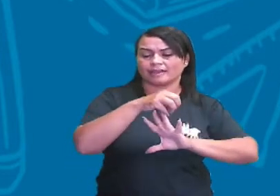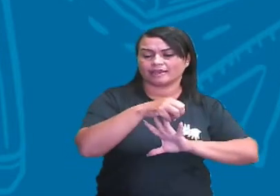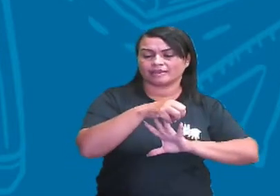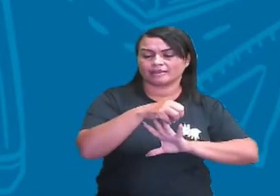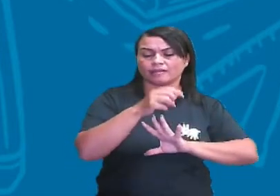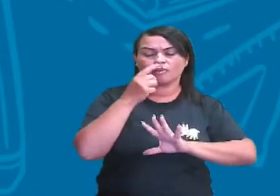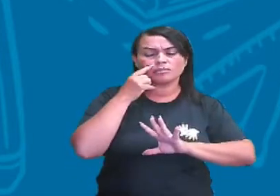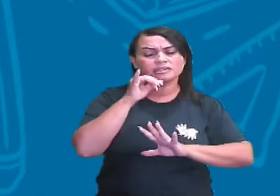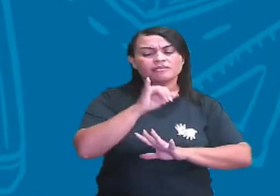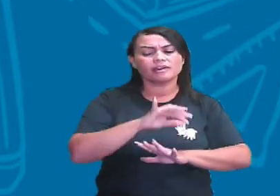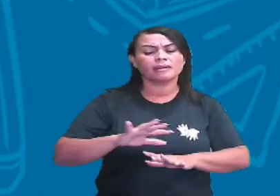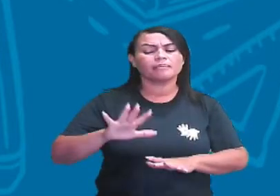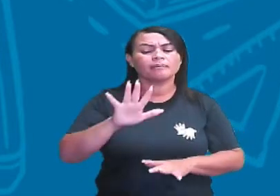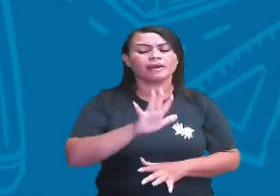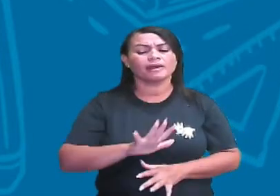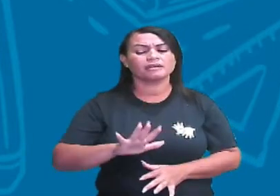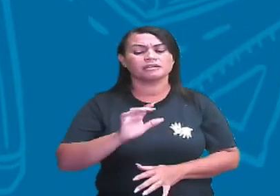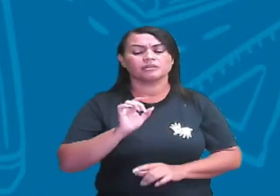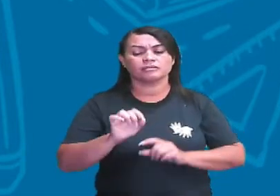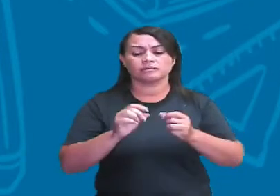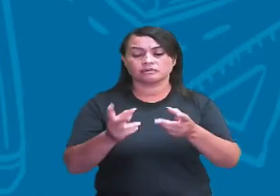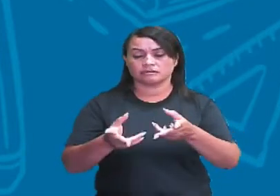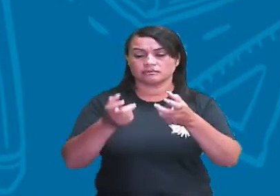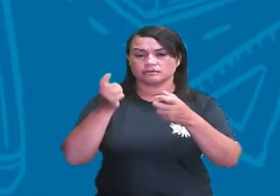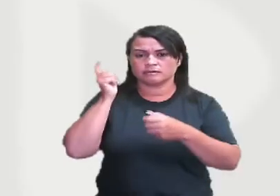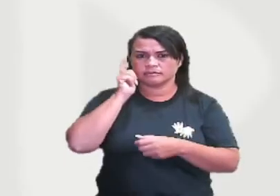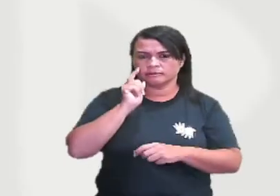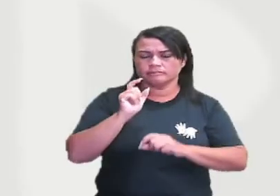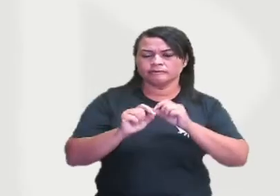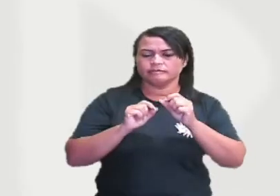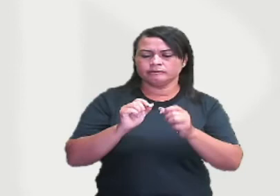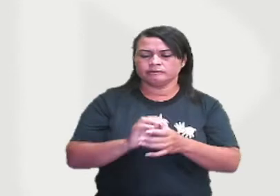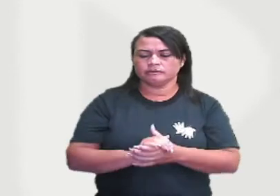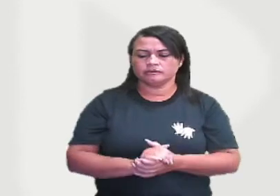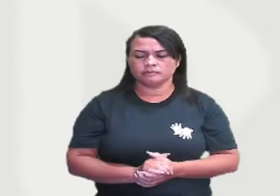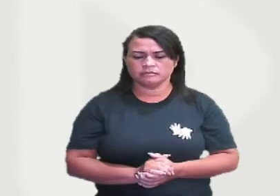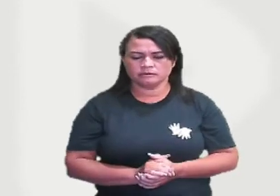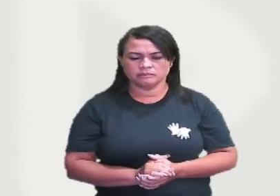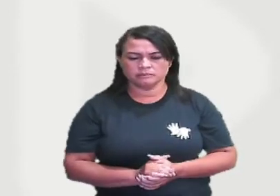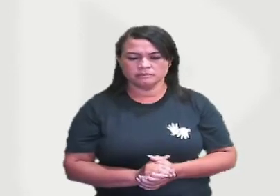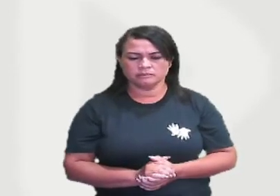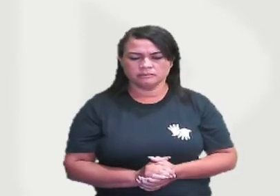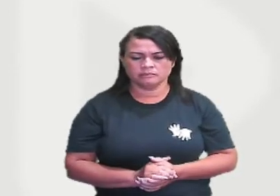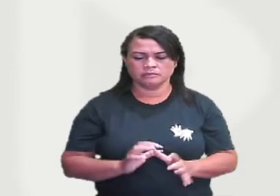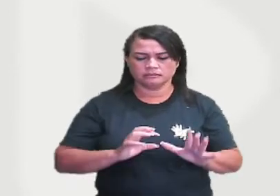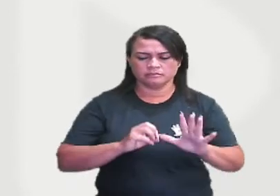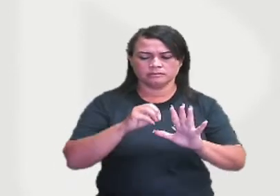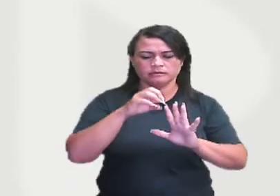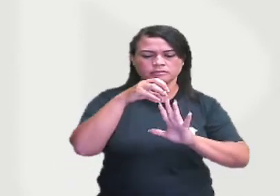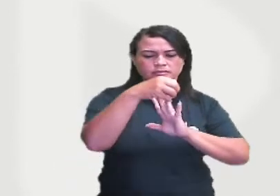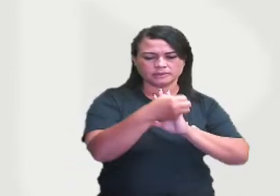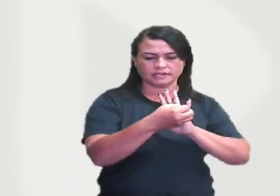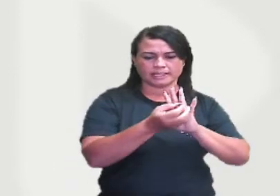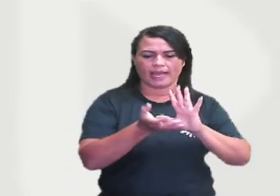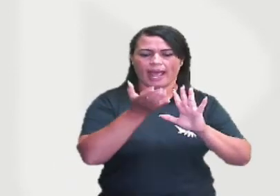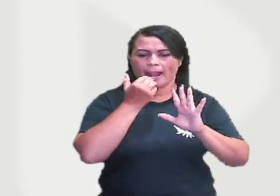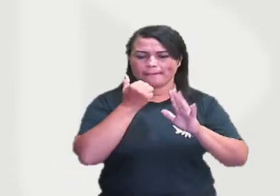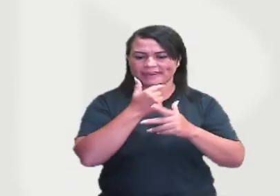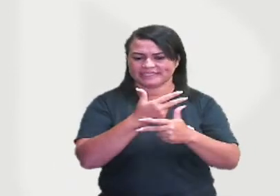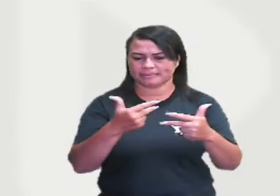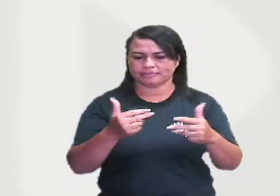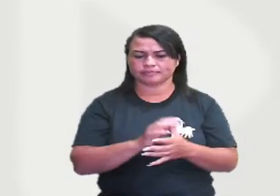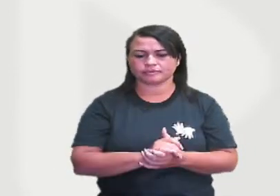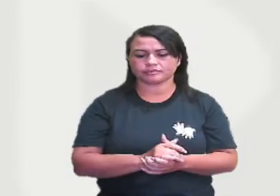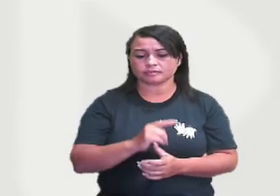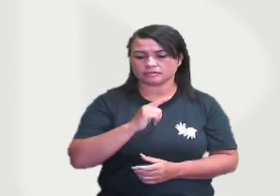Aí na imagem, no quadrinho, a gente consegue observar justamente uma cadeia alimentar, onde nós vamos ter